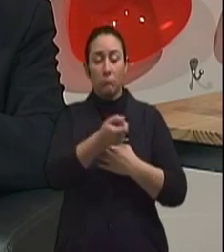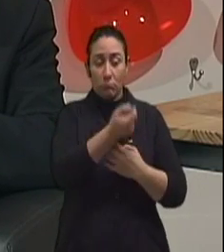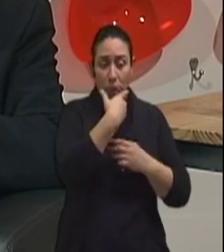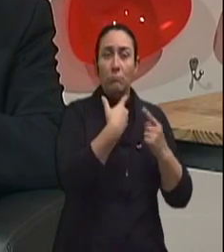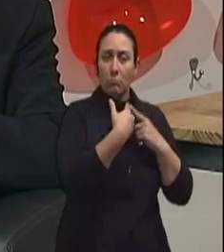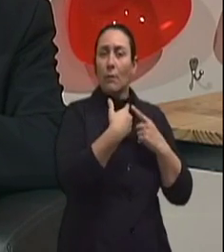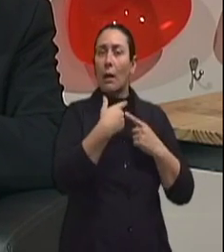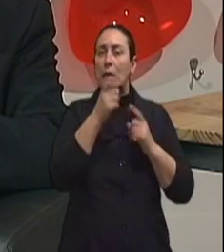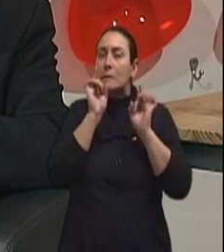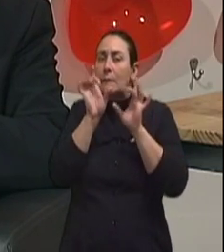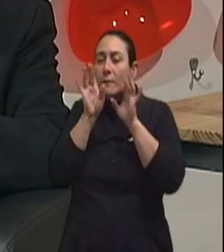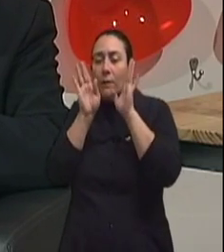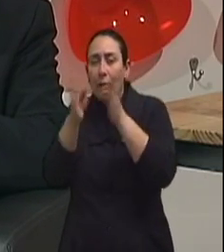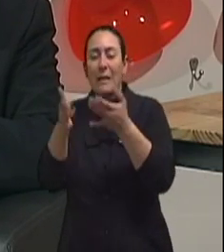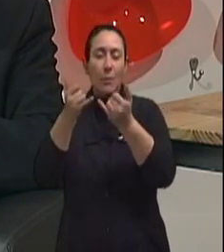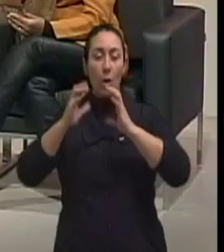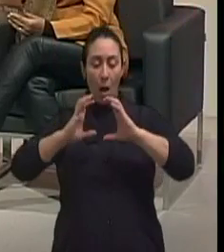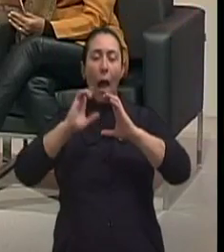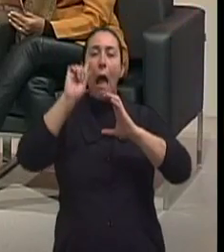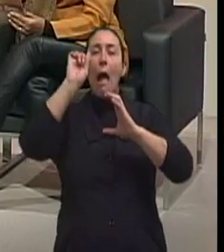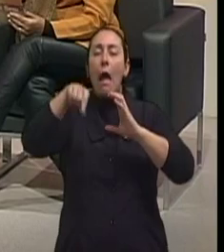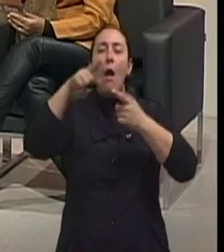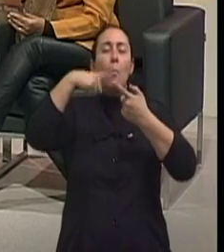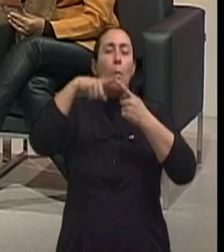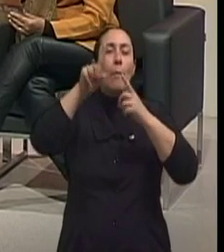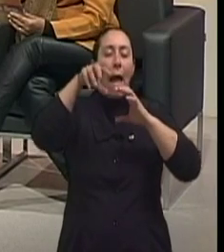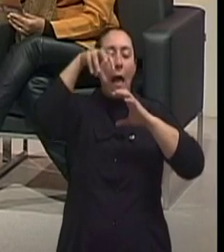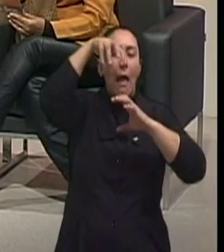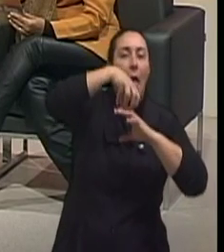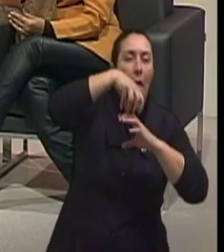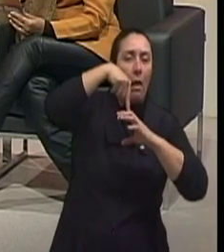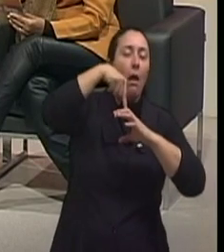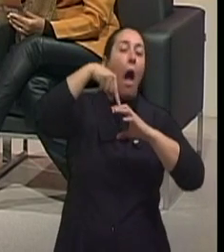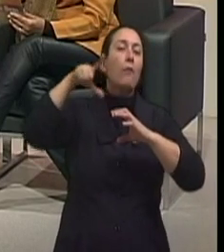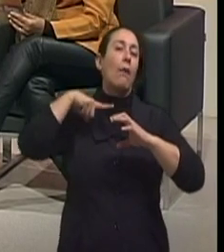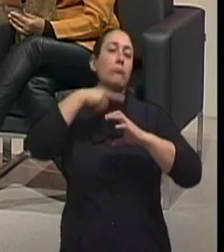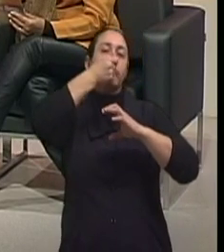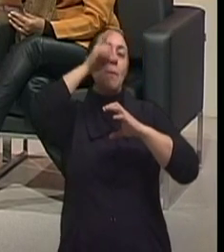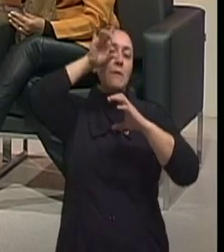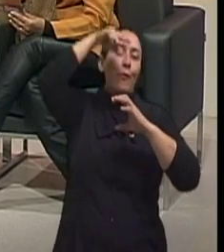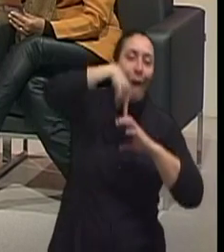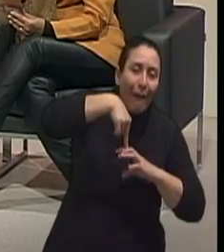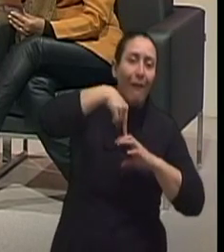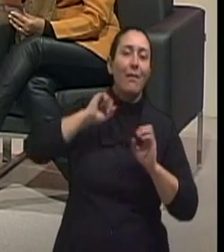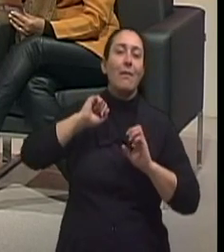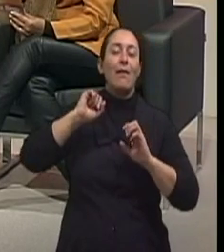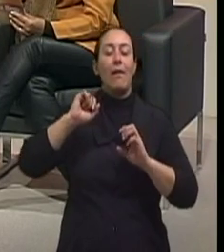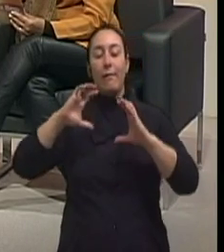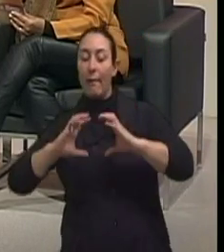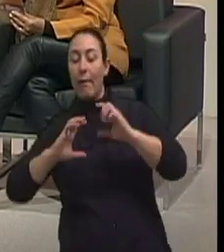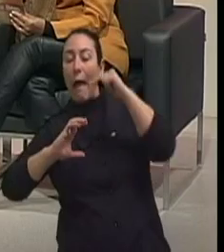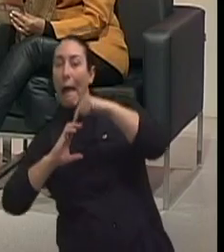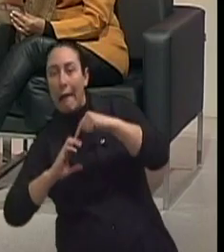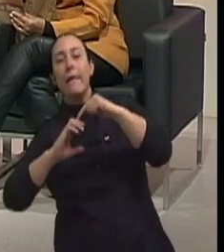com um remédio específico para aquela alteração. Claro, e resultados são mais diretos. Sim, melhora os resultados, isso associado a químio traz uma melhora. Então